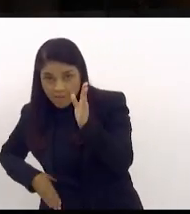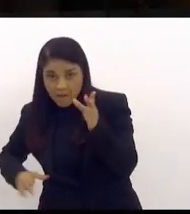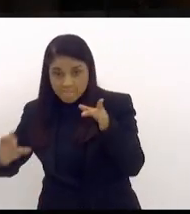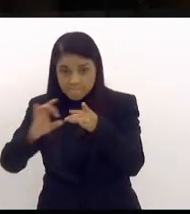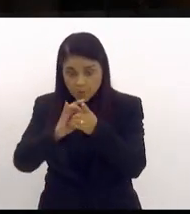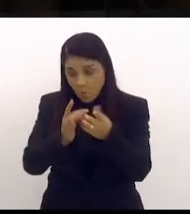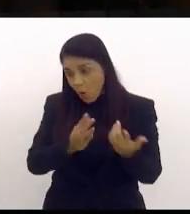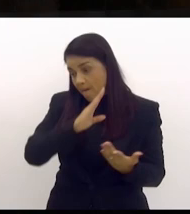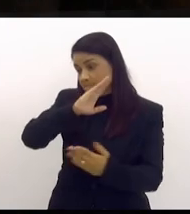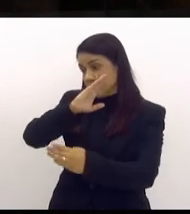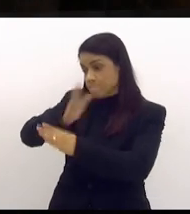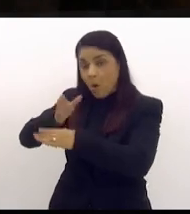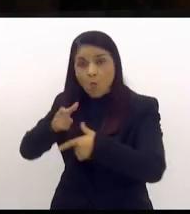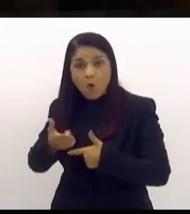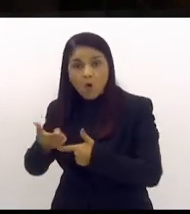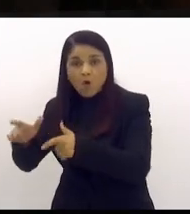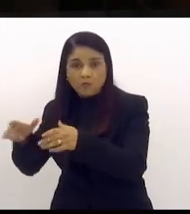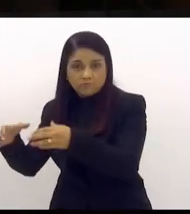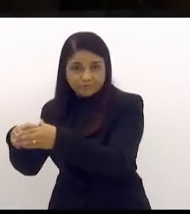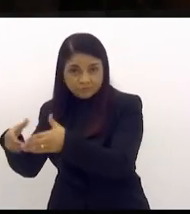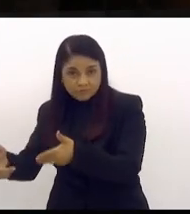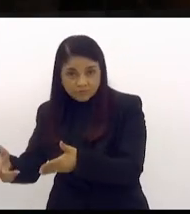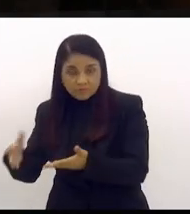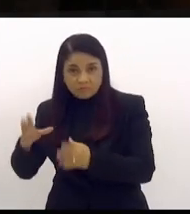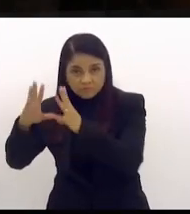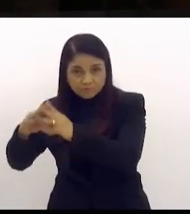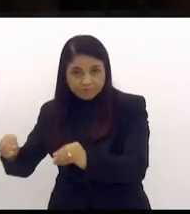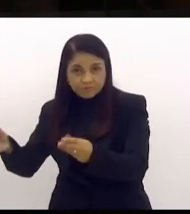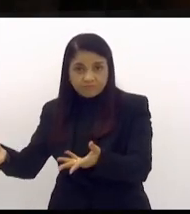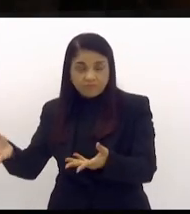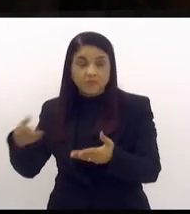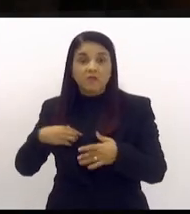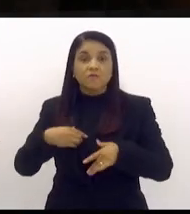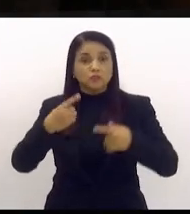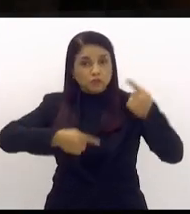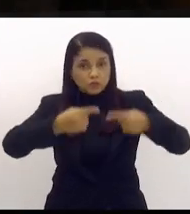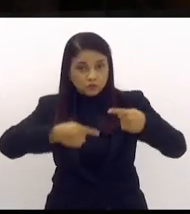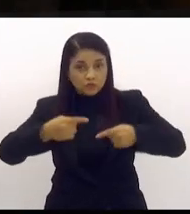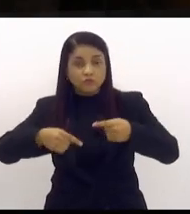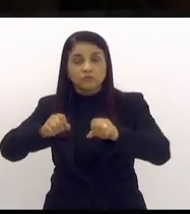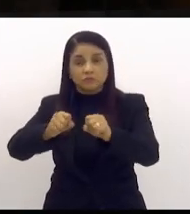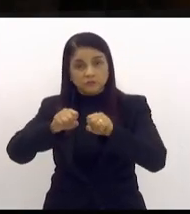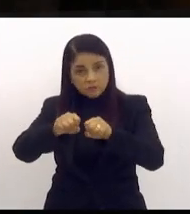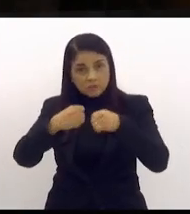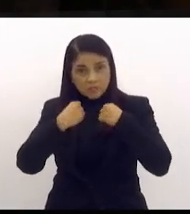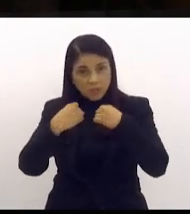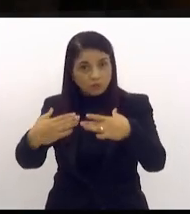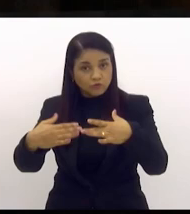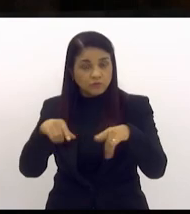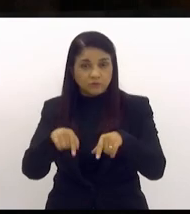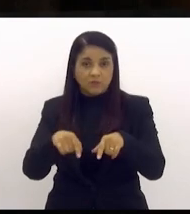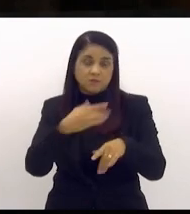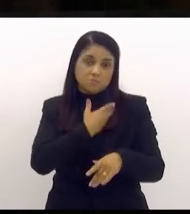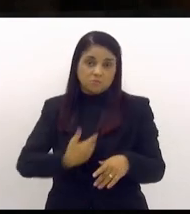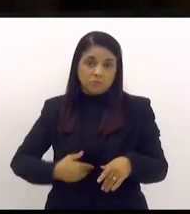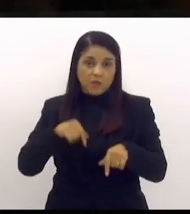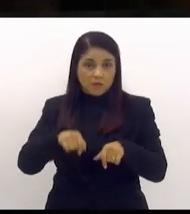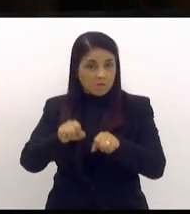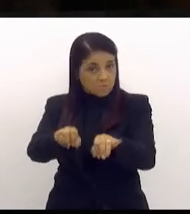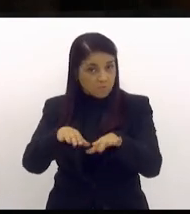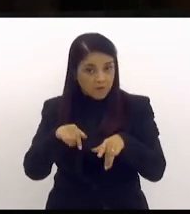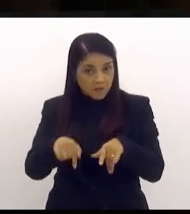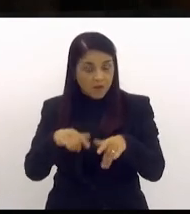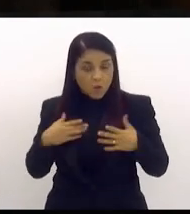noticiado por todos e discutido até em audiência pública aqui neste próprio plenário, que por acaso eu